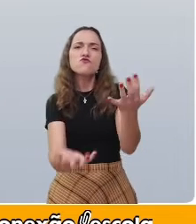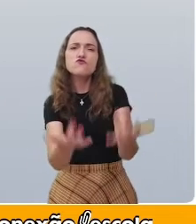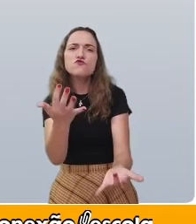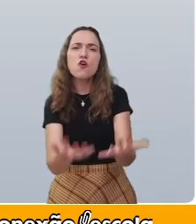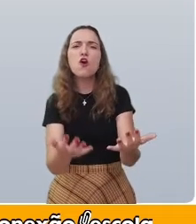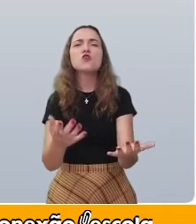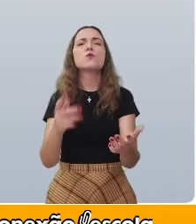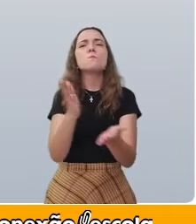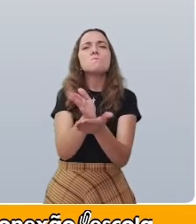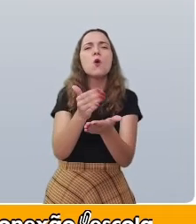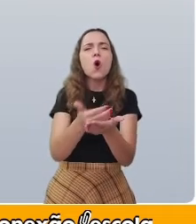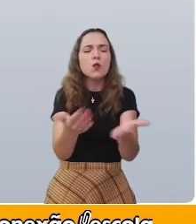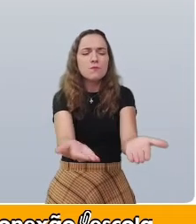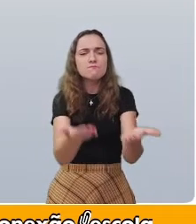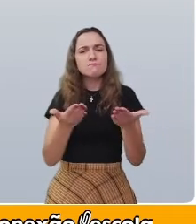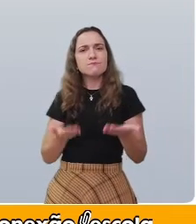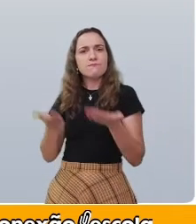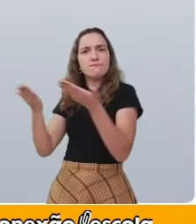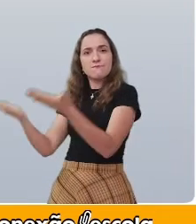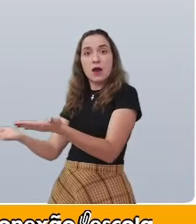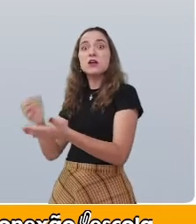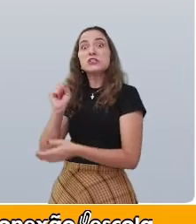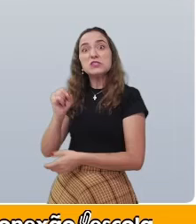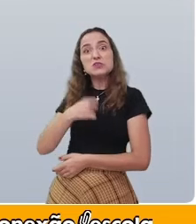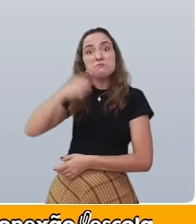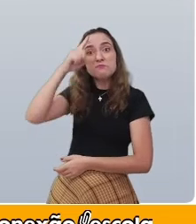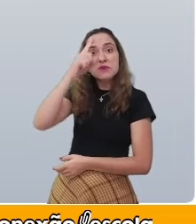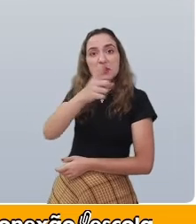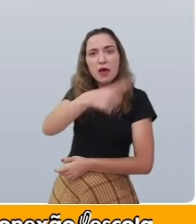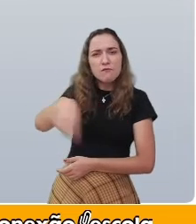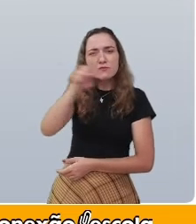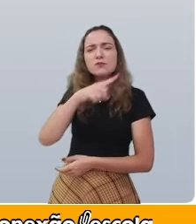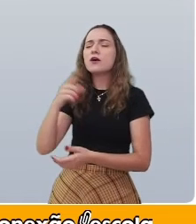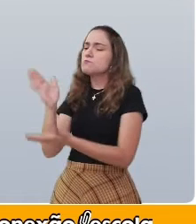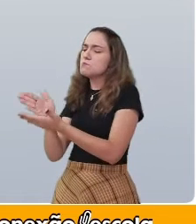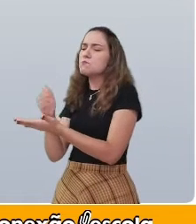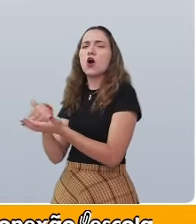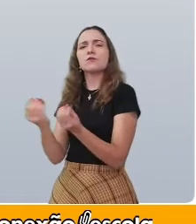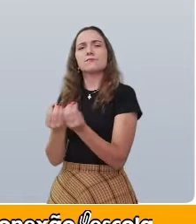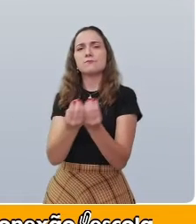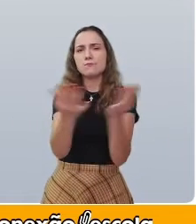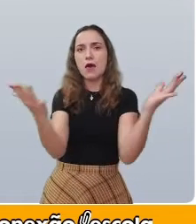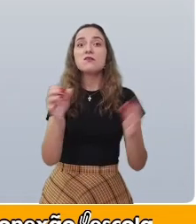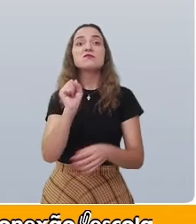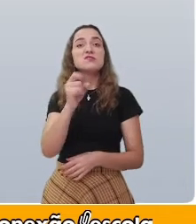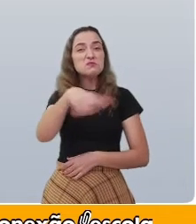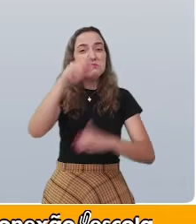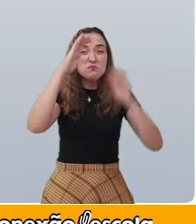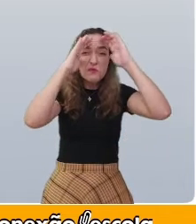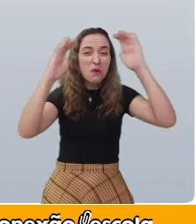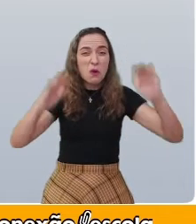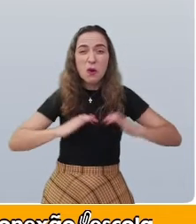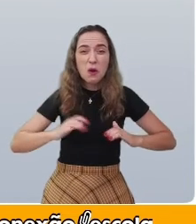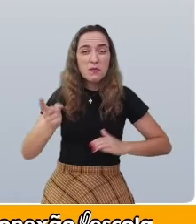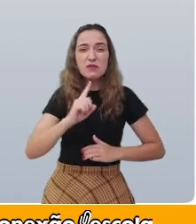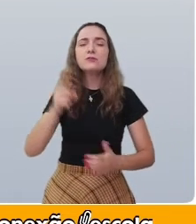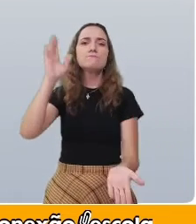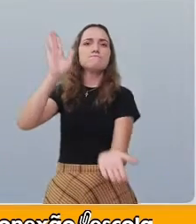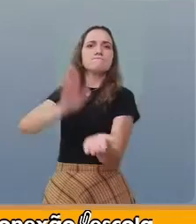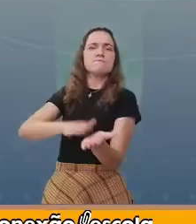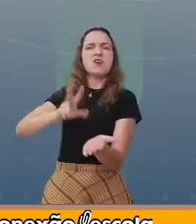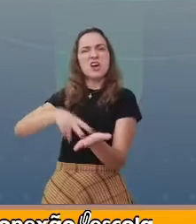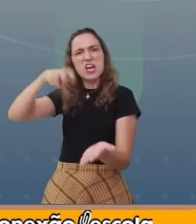Tirando um bolo. Bolo. Se o mestre mandar, faremos todos. E se não for, bolo.